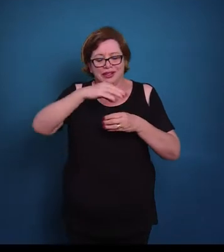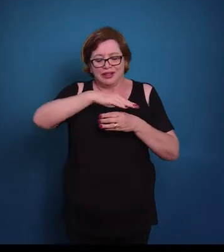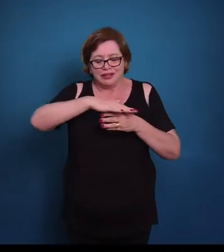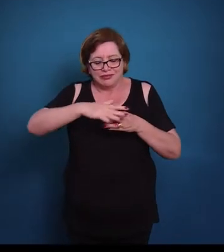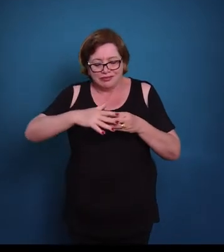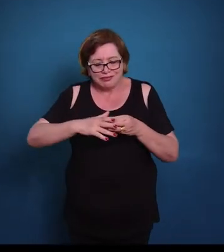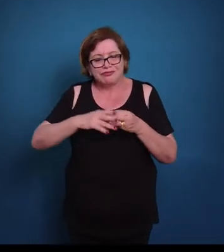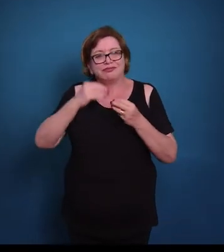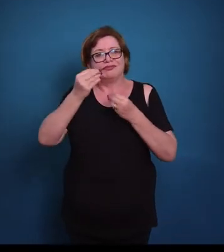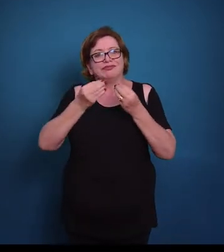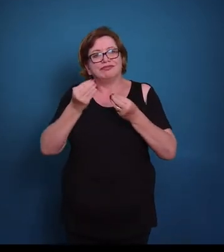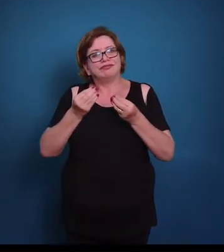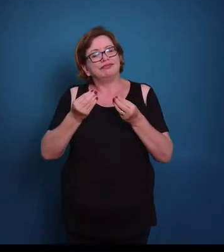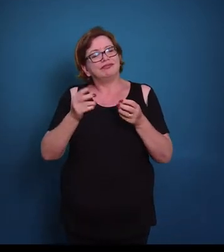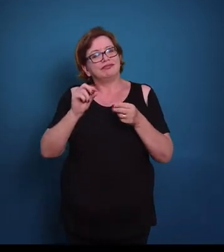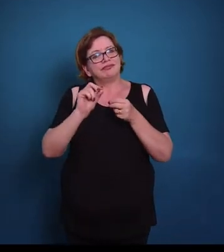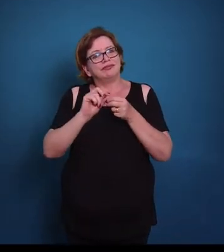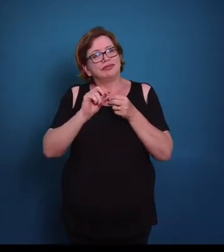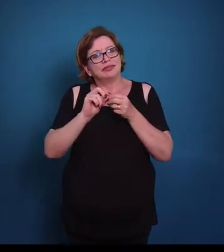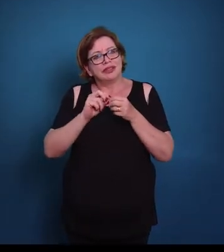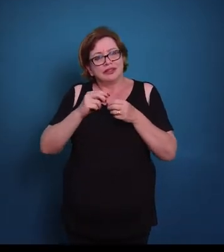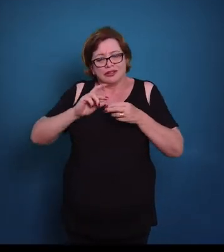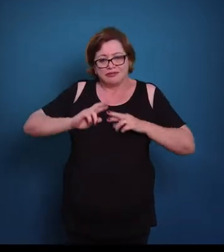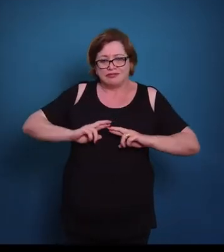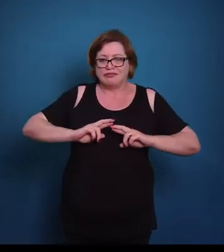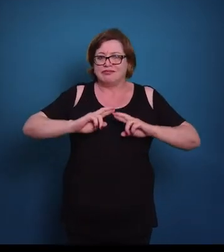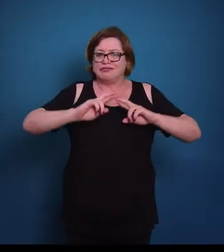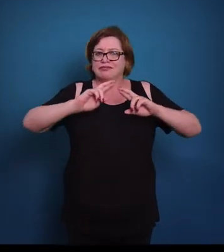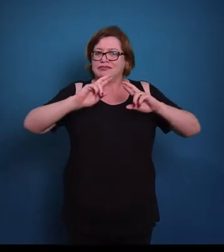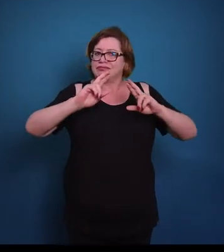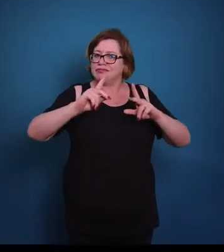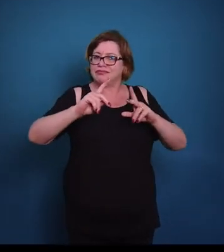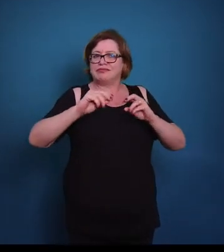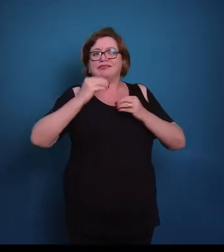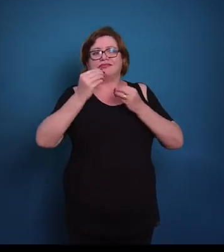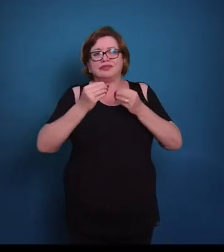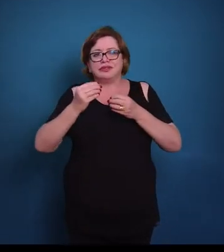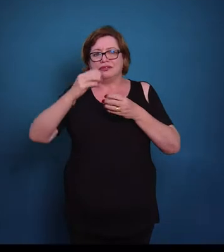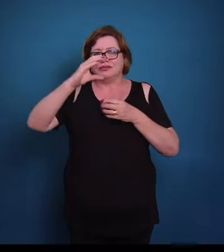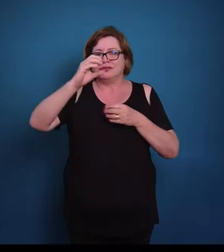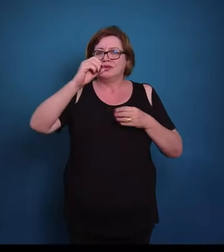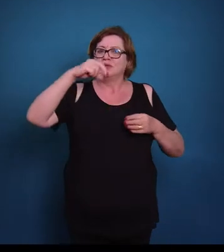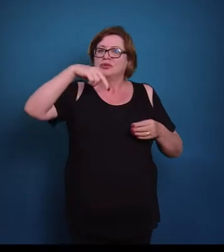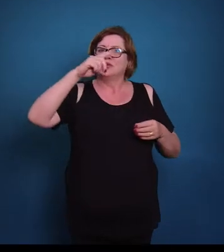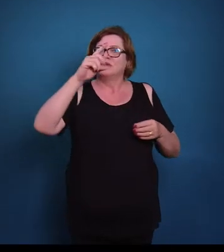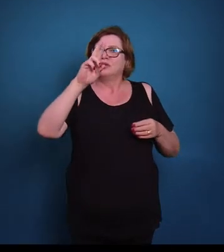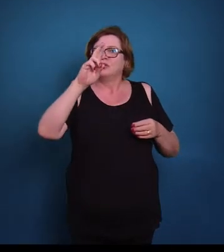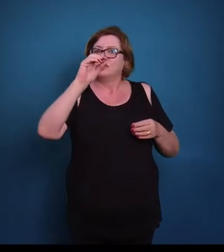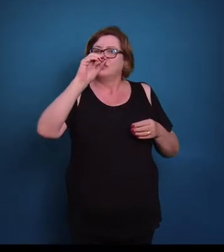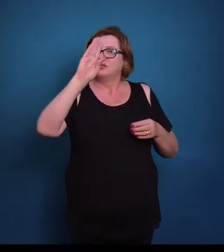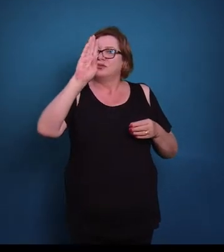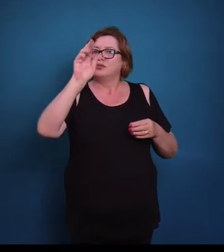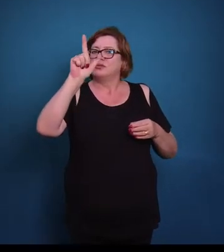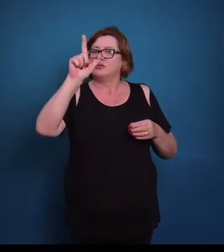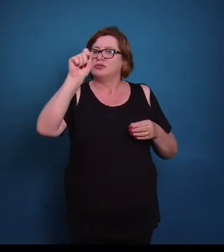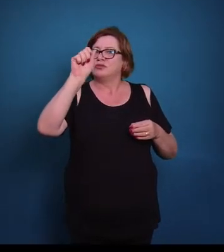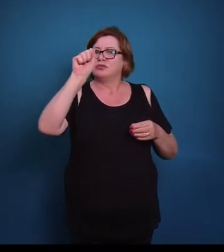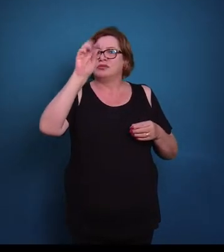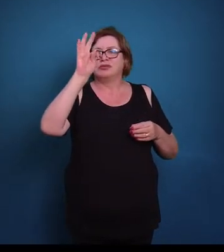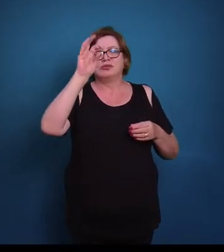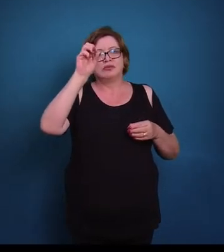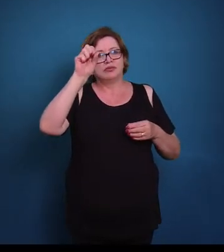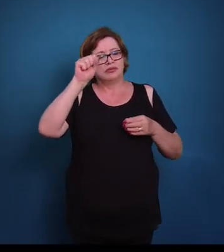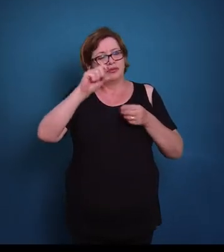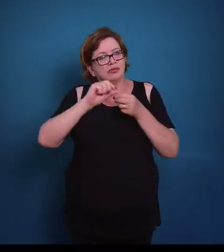tecido do pericôndrio, eles vão se diferenciar em chondroblastos, e esses chondroblastos vão formar, nesse caso, a matriz